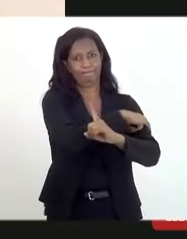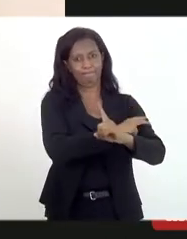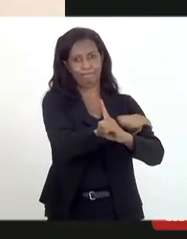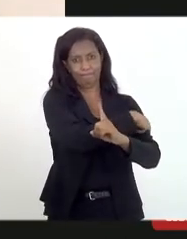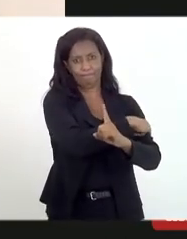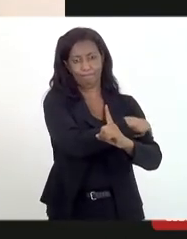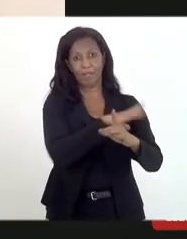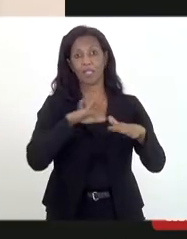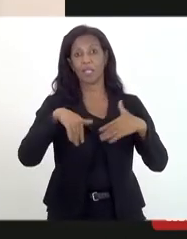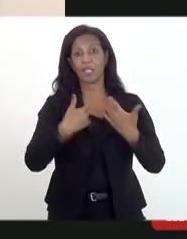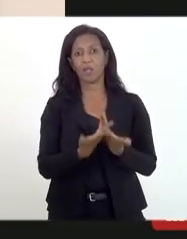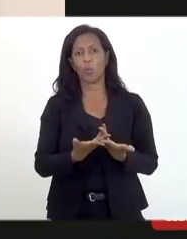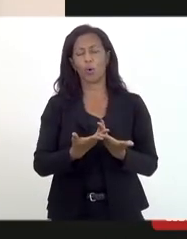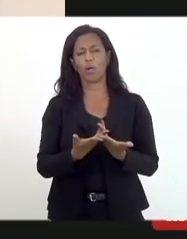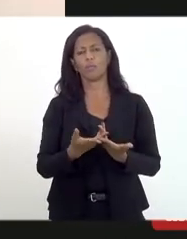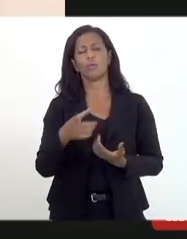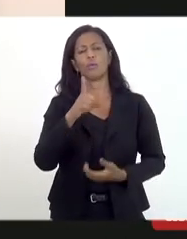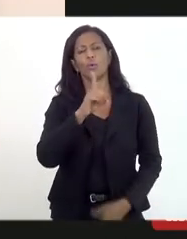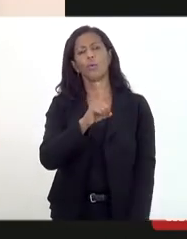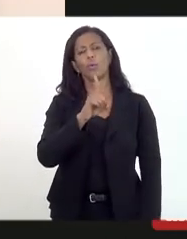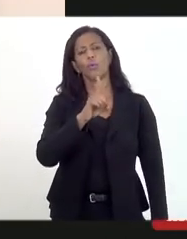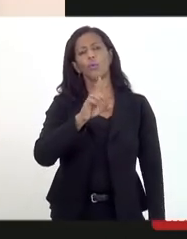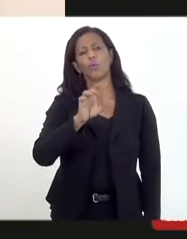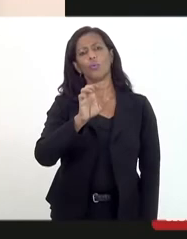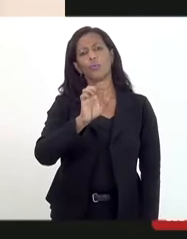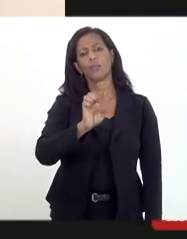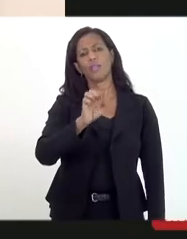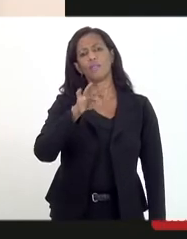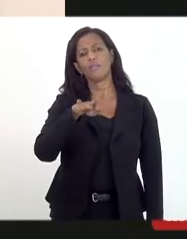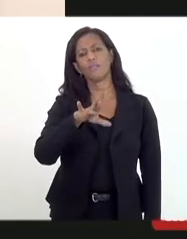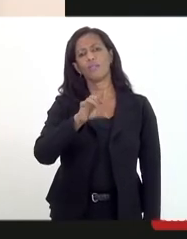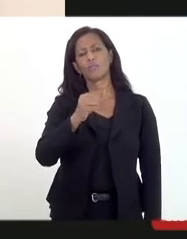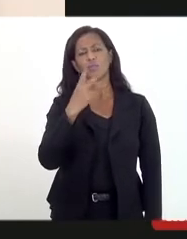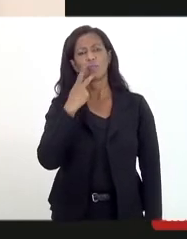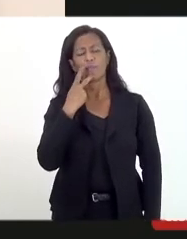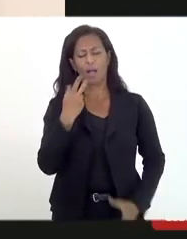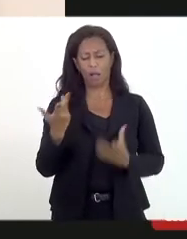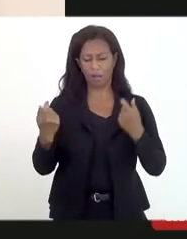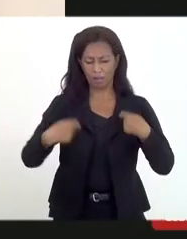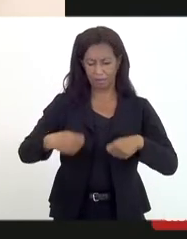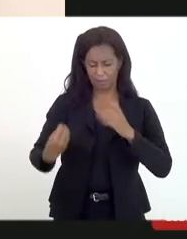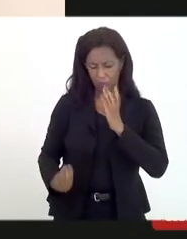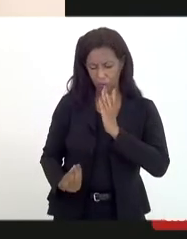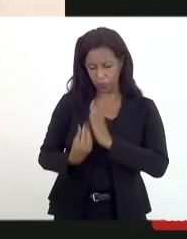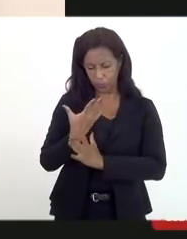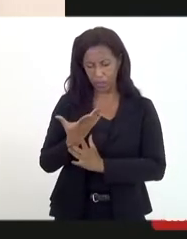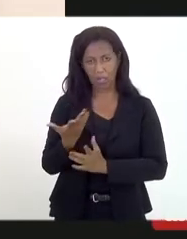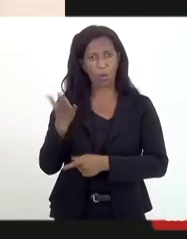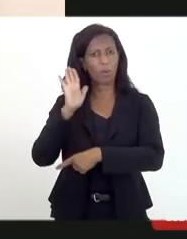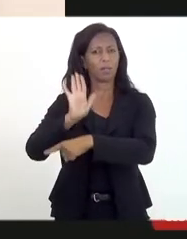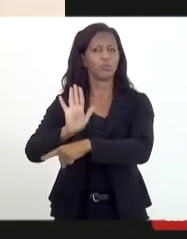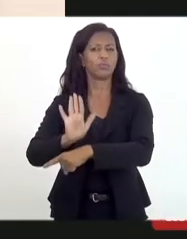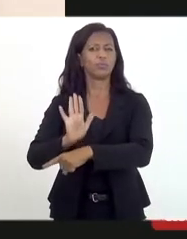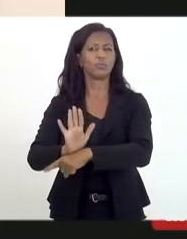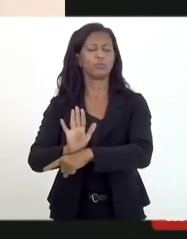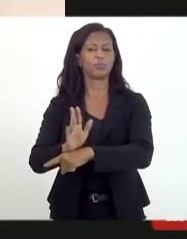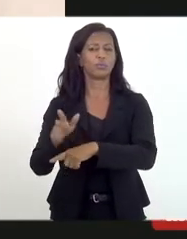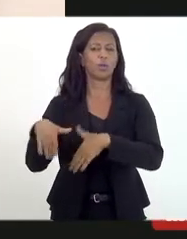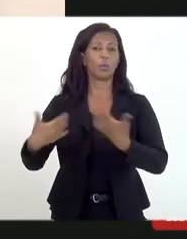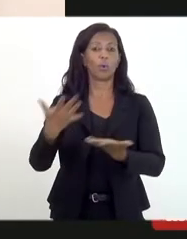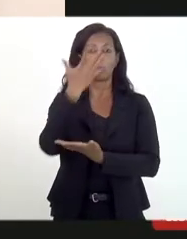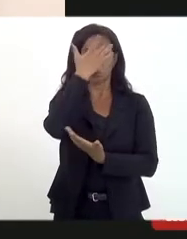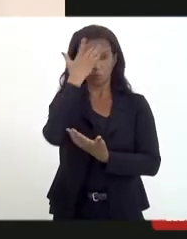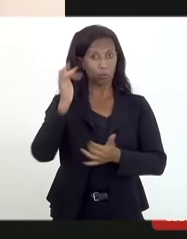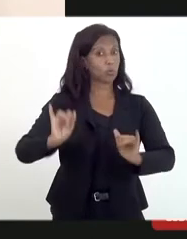E quando o defensor, o senhor defensor fala que temos que criar uma rede de atendimento quanto às